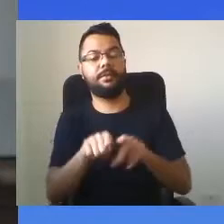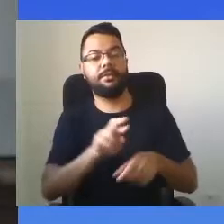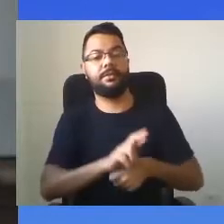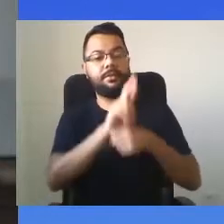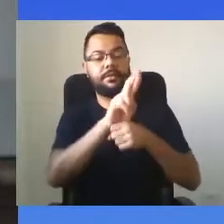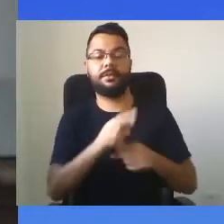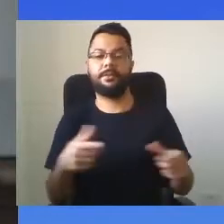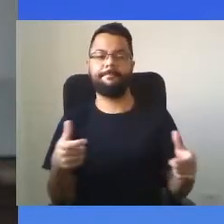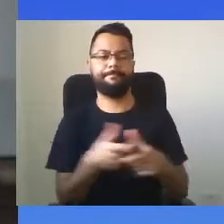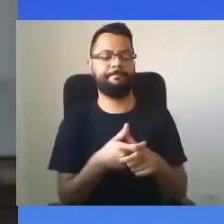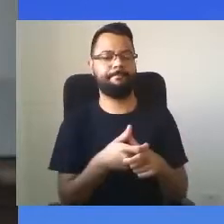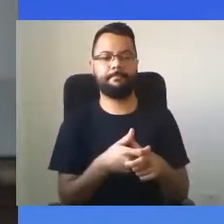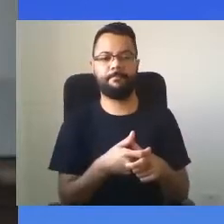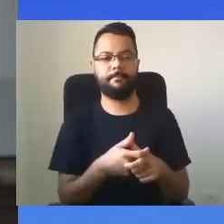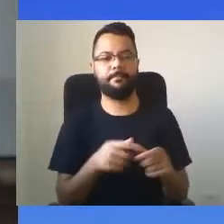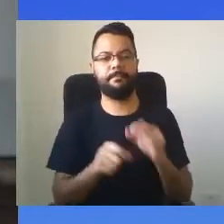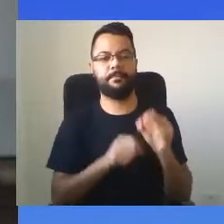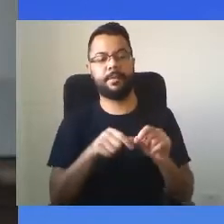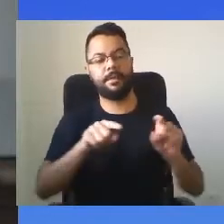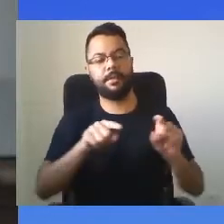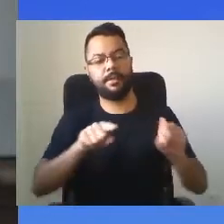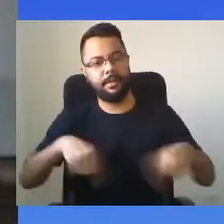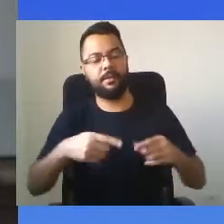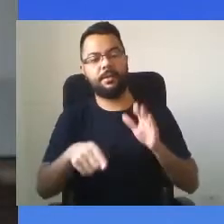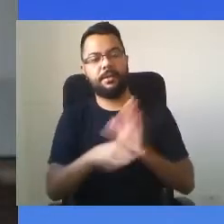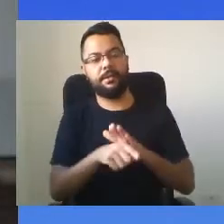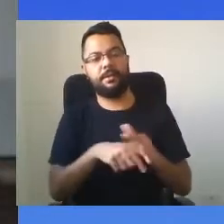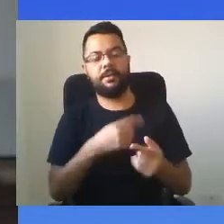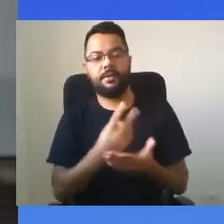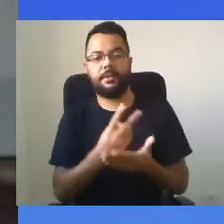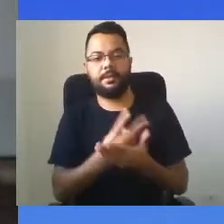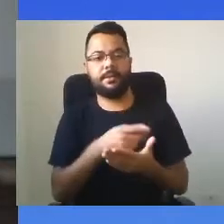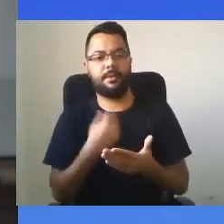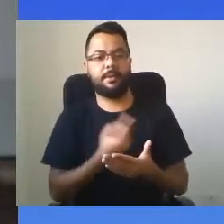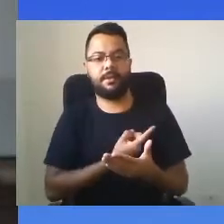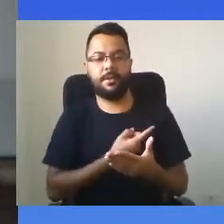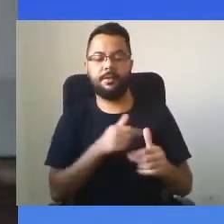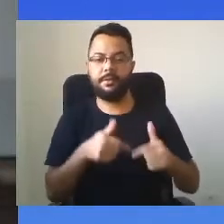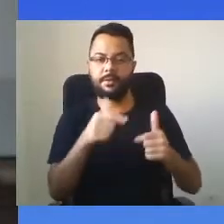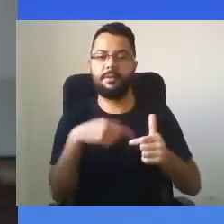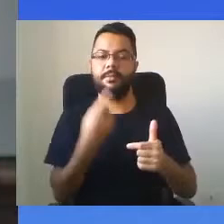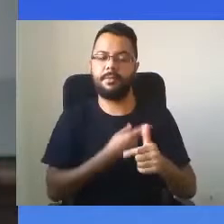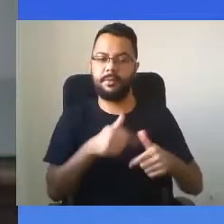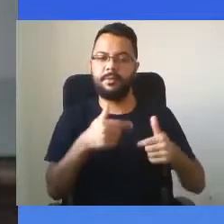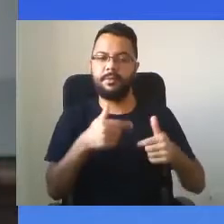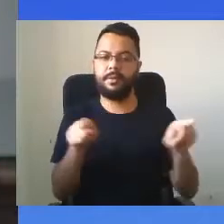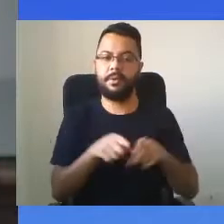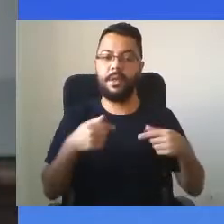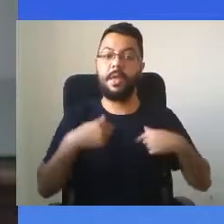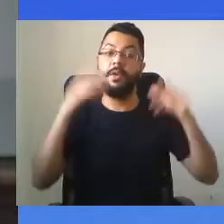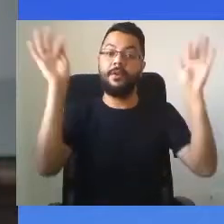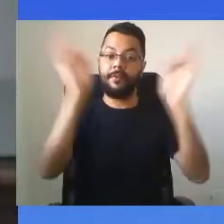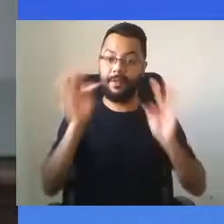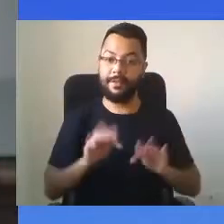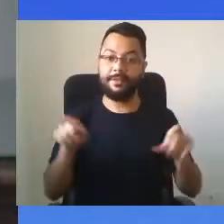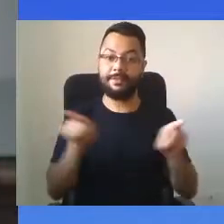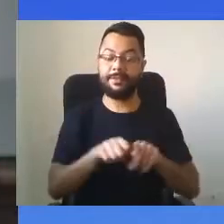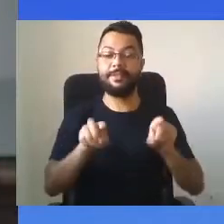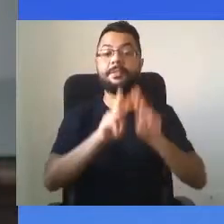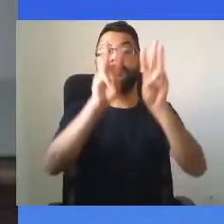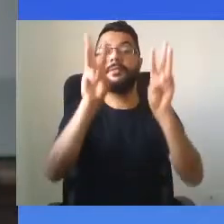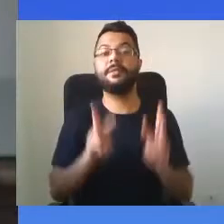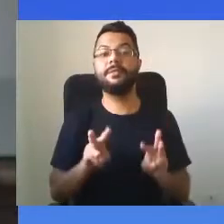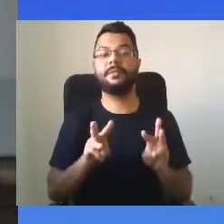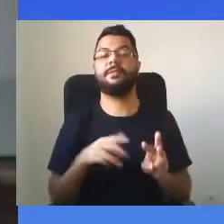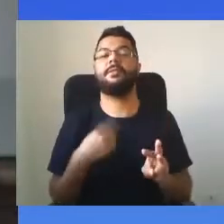menor. Esse desafio é mais um que temos que superar. Eu fico feliz que na UFPR estamos